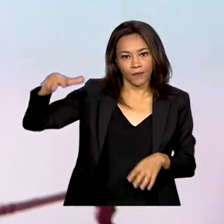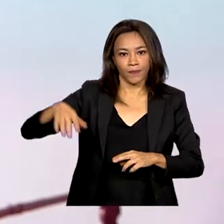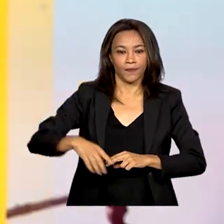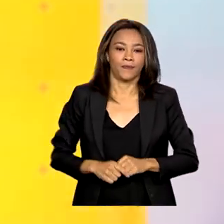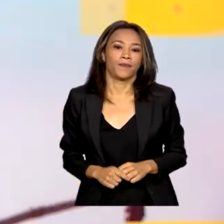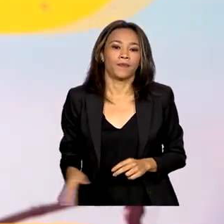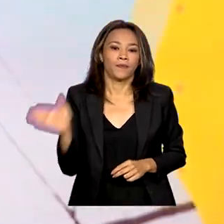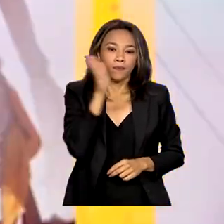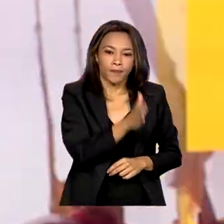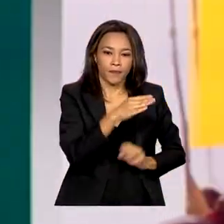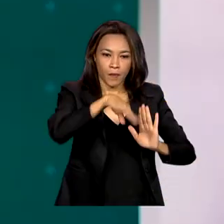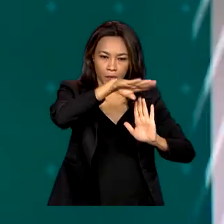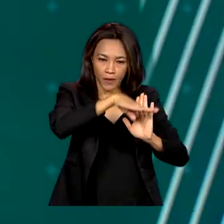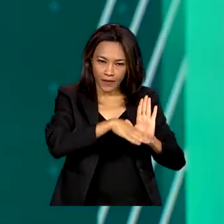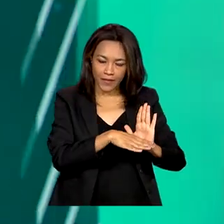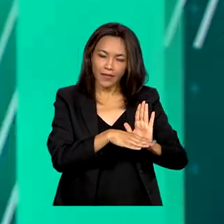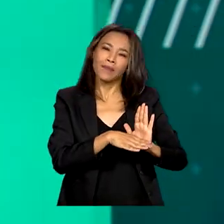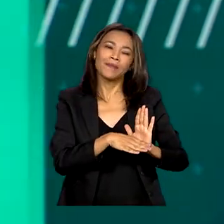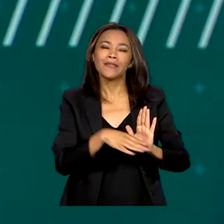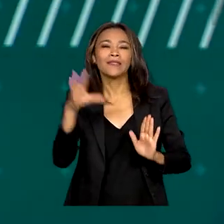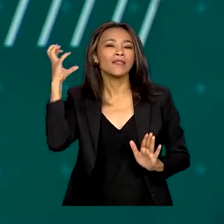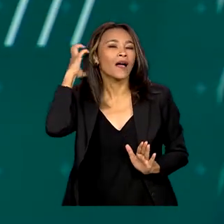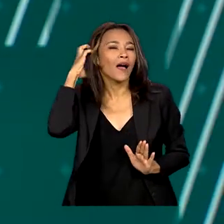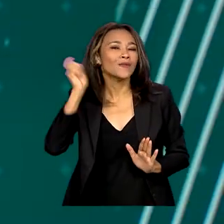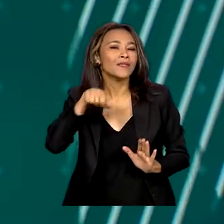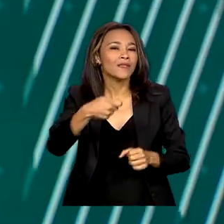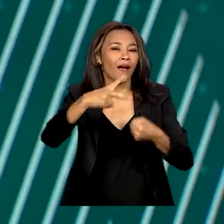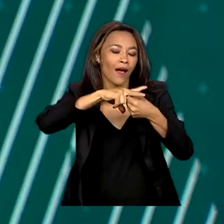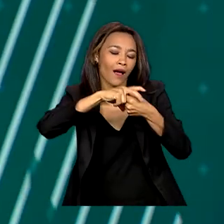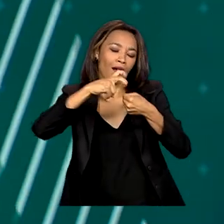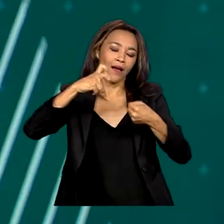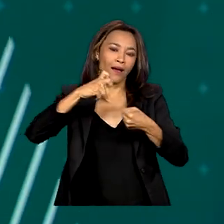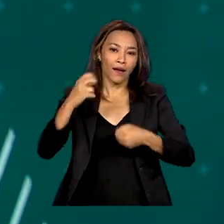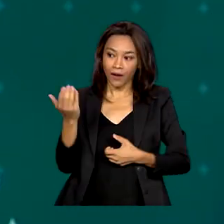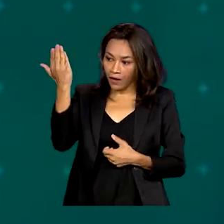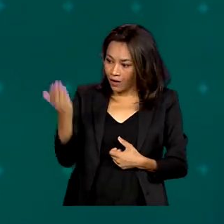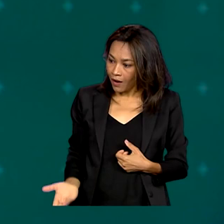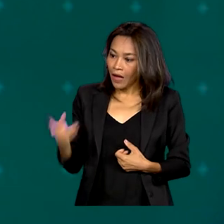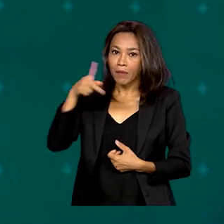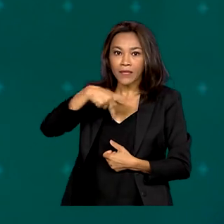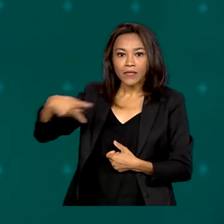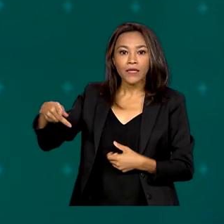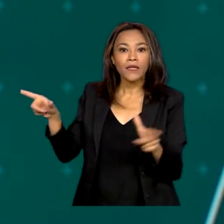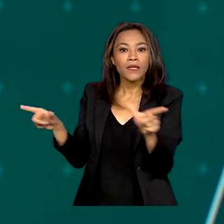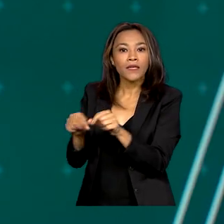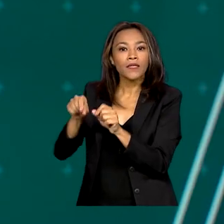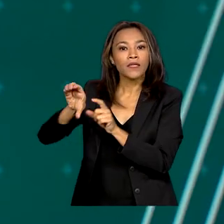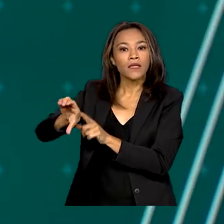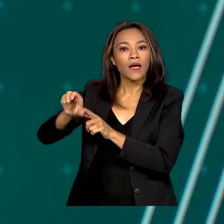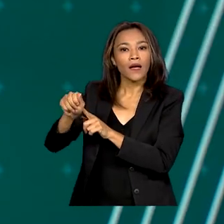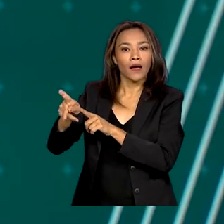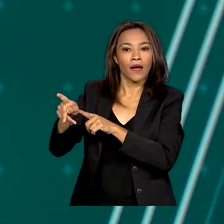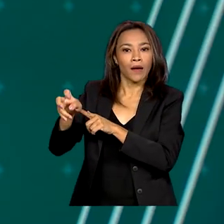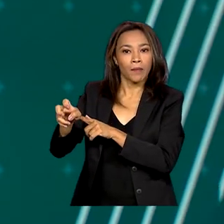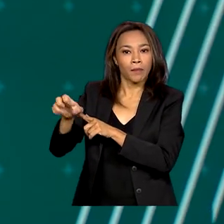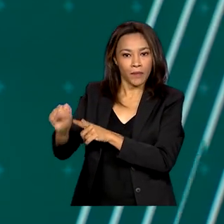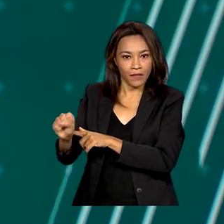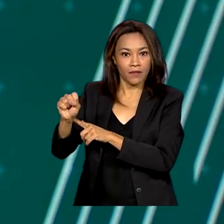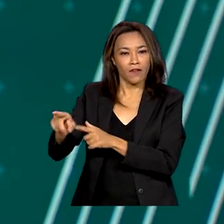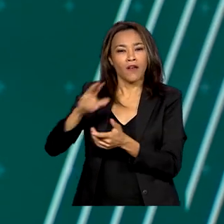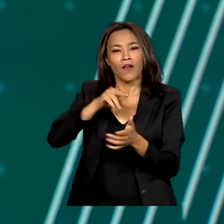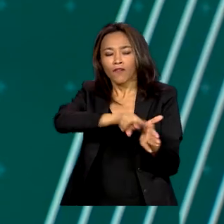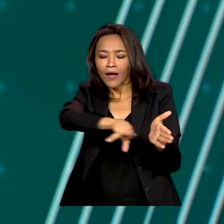Ao programa de rádio A Voz do Brasil, a presidente da CAPES falou sobre novas áreas do conhecimento